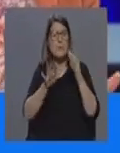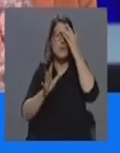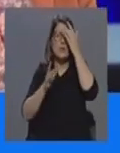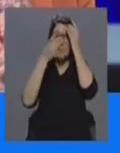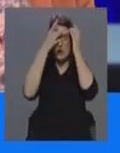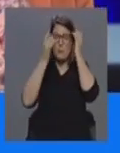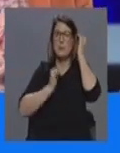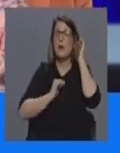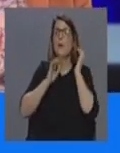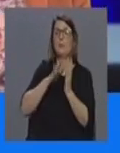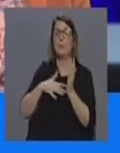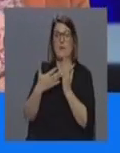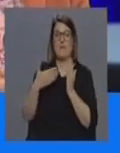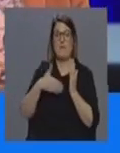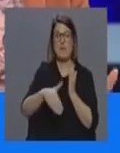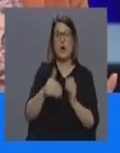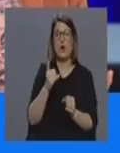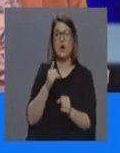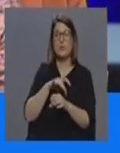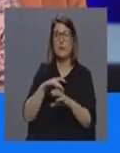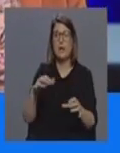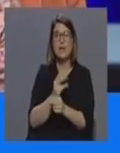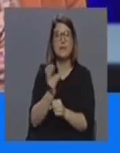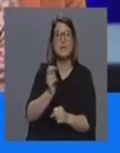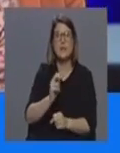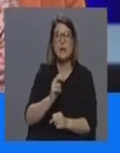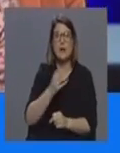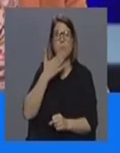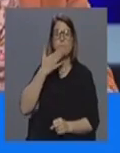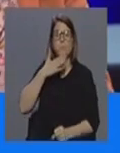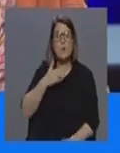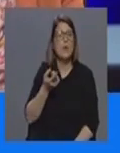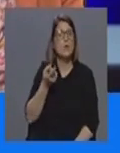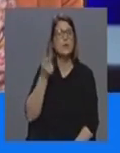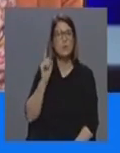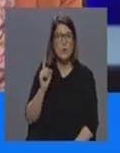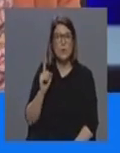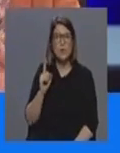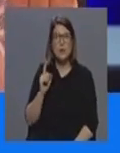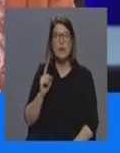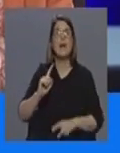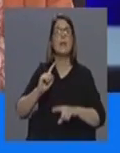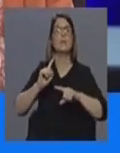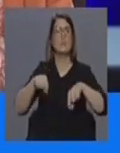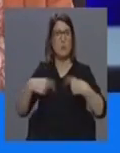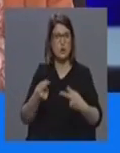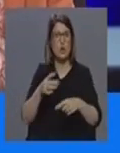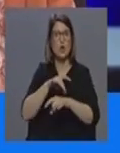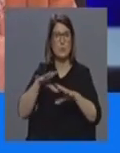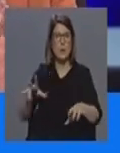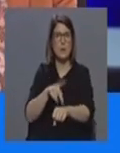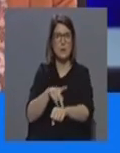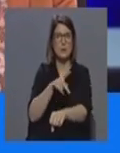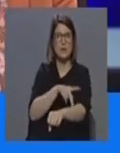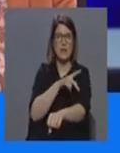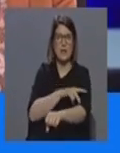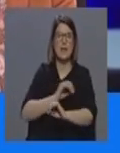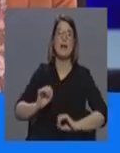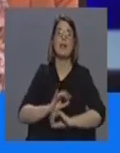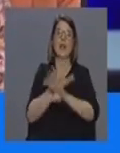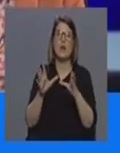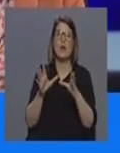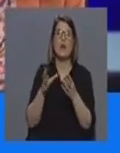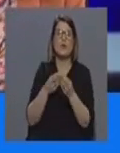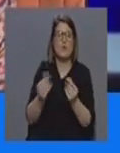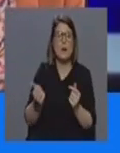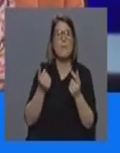plano que vai acontecer o hospital da Ilha Terceira não vai chegar e portanto logo a seguir nós vamos ter o hospital Divino Espírito Santo que vai obviamente ter que dar resposta